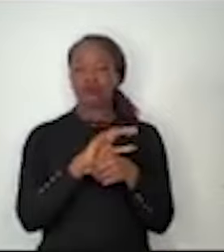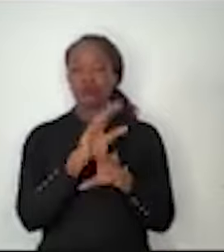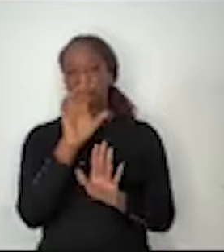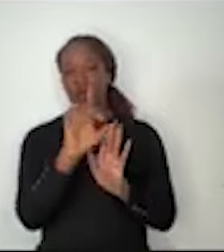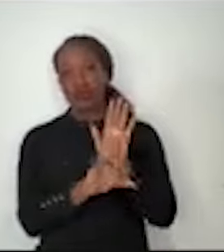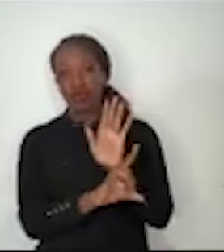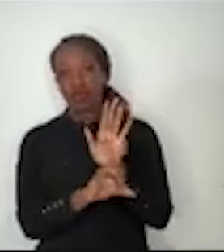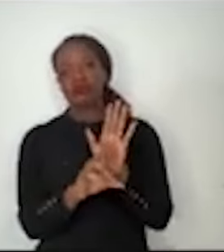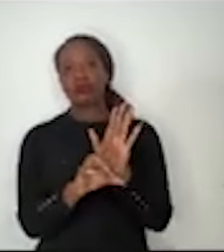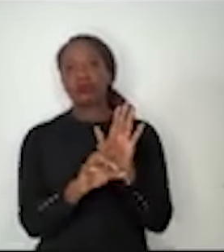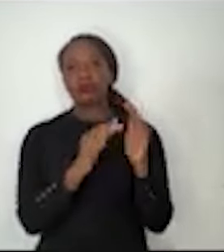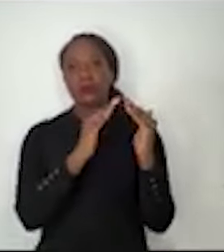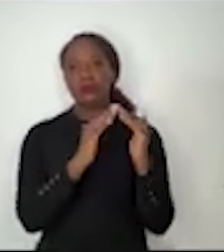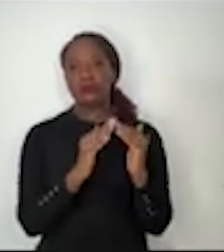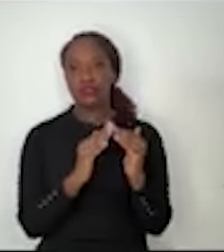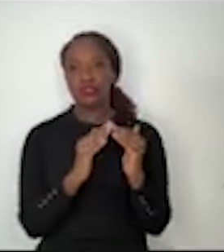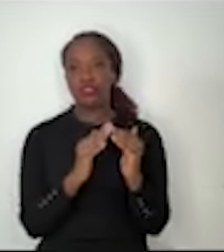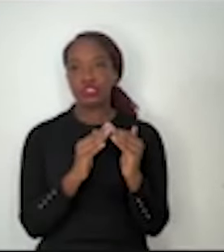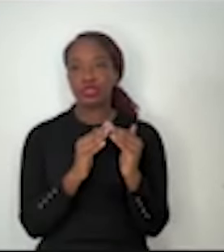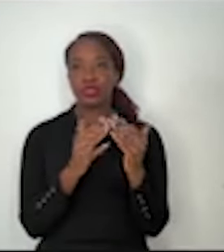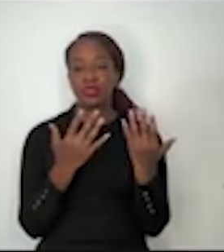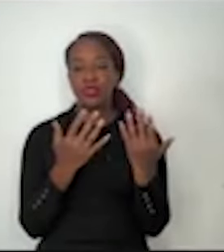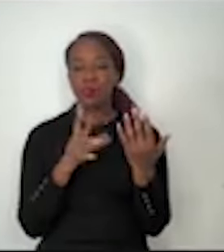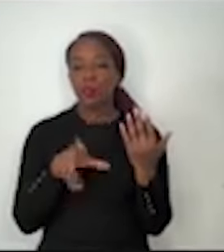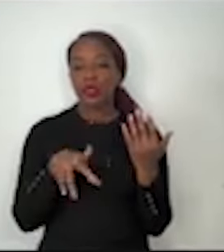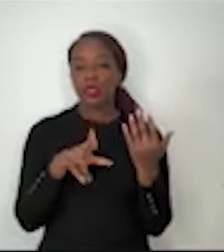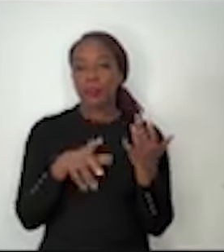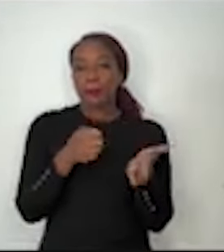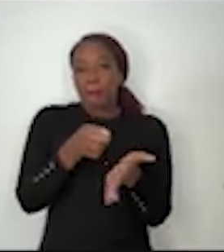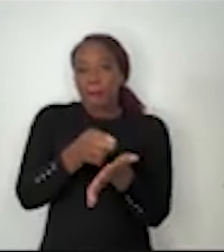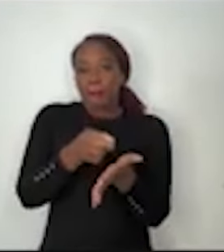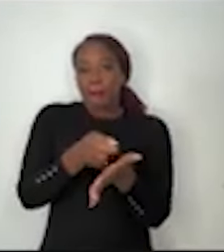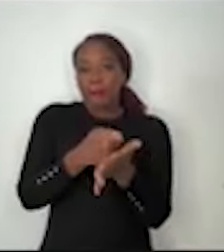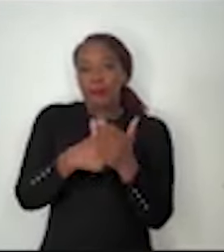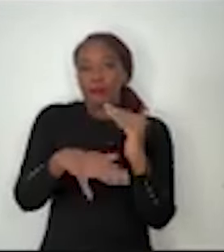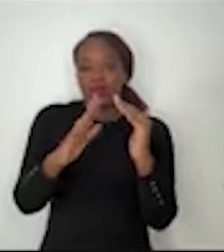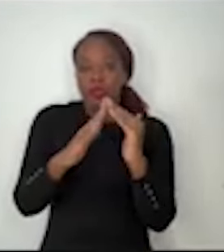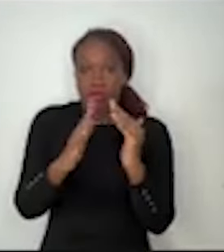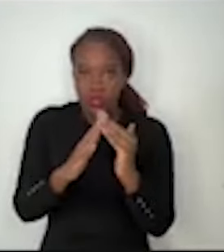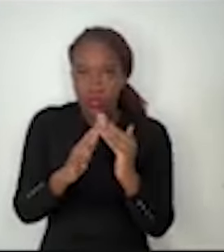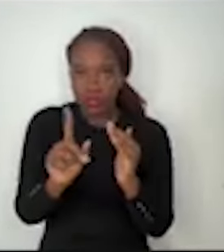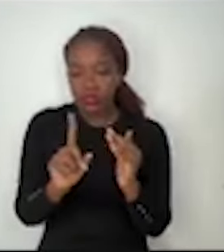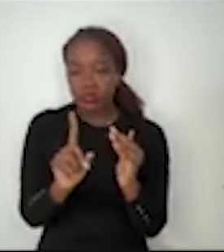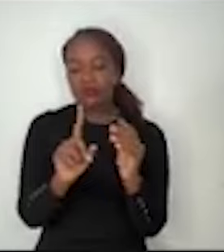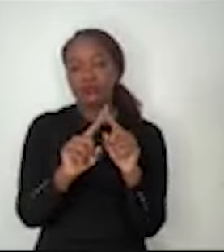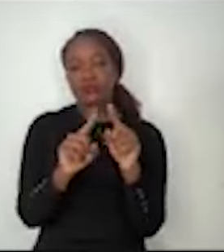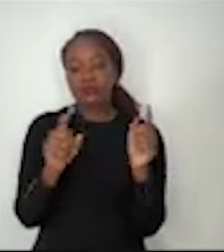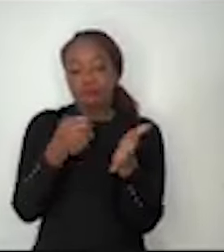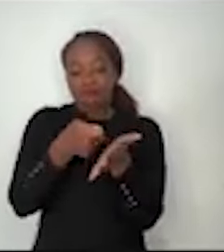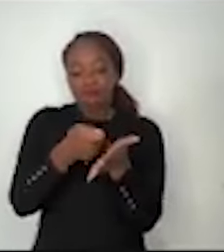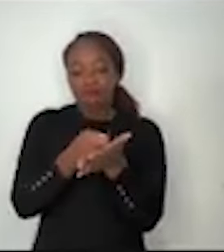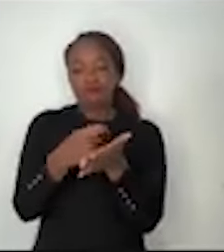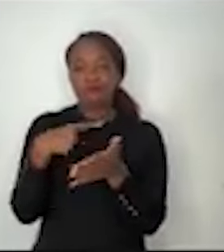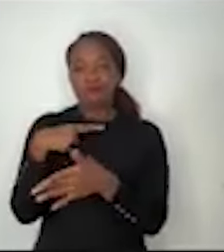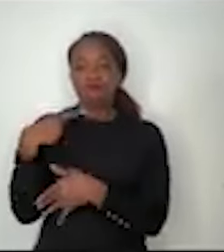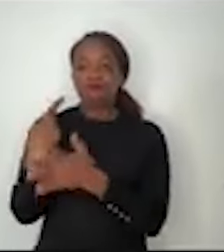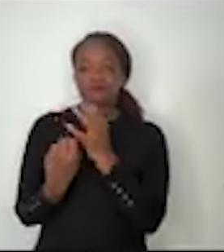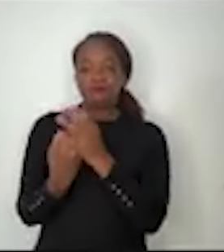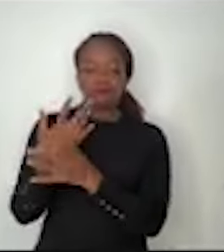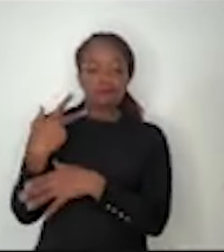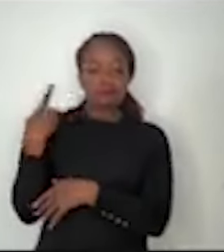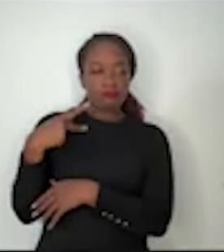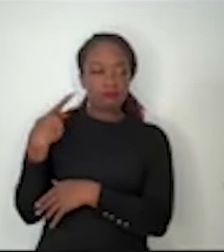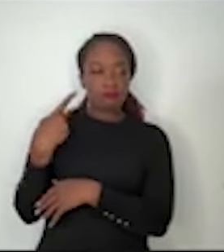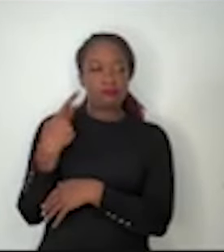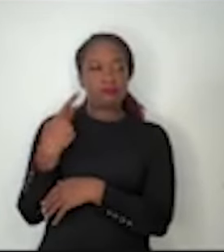moradia não dá direito de ninguém e a juízo exigir uma casa, mas exige que haja políticas públicas adequadas de